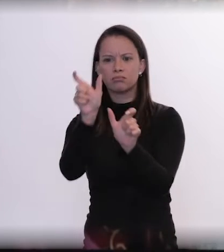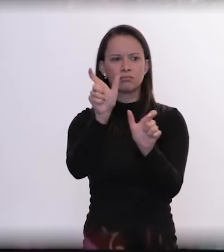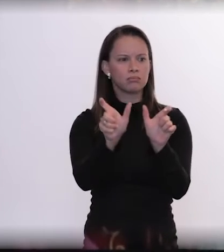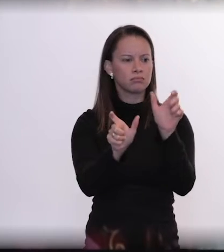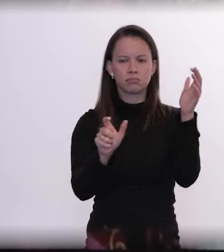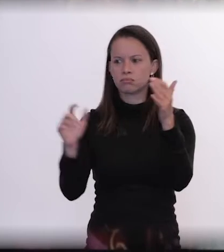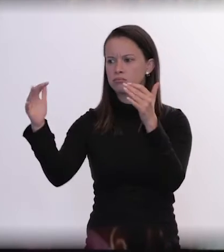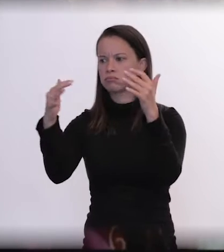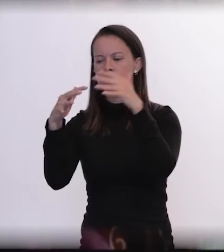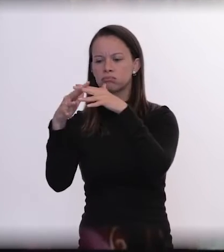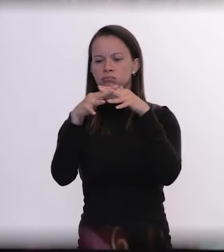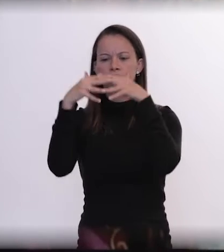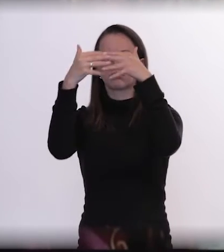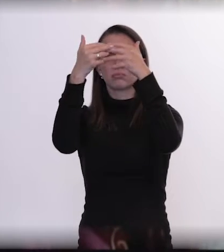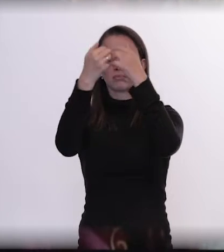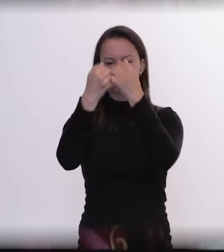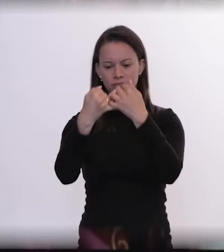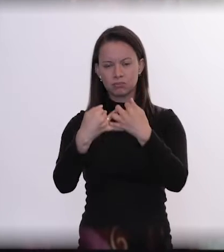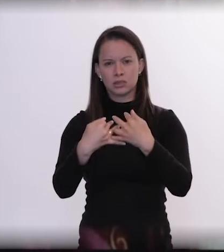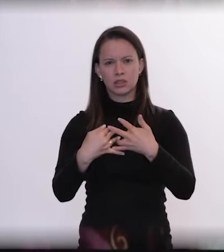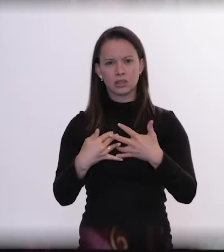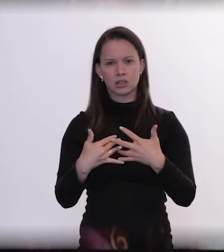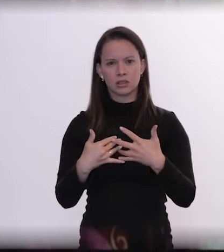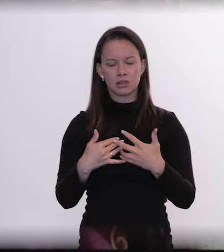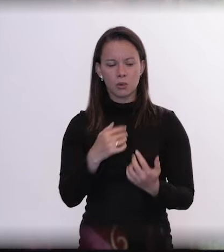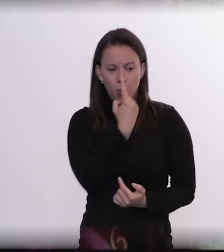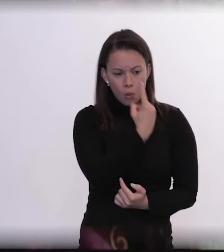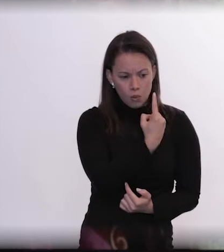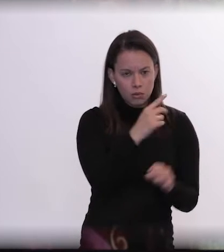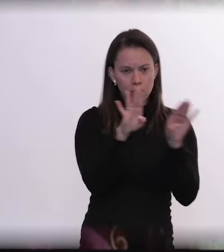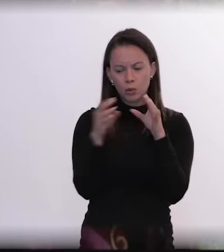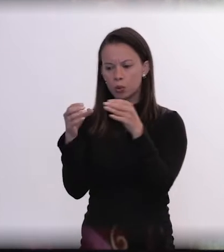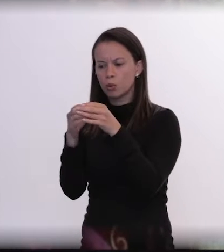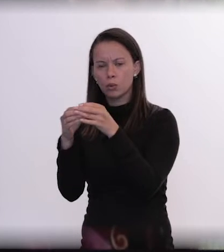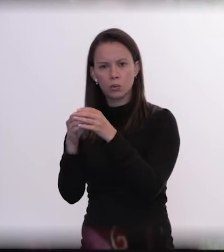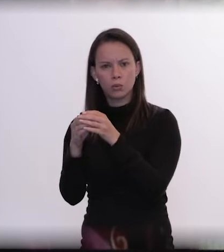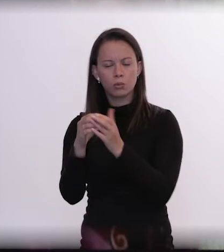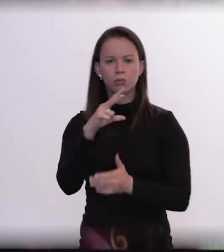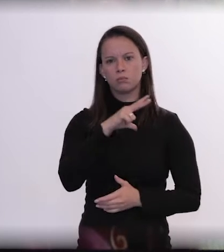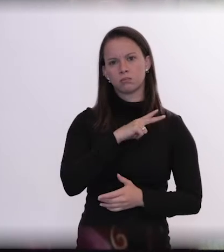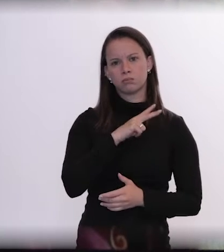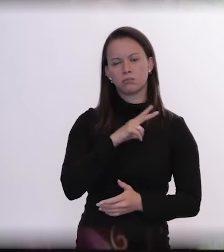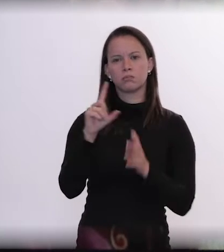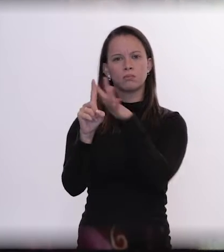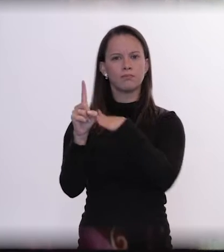complexidade, tanto no particular quanto no coletivo, tanto no privado quanto no social.